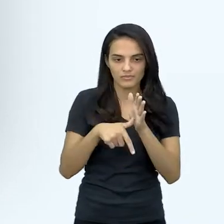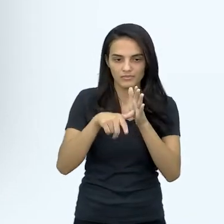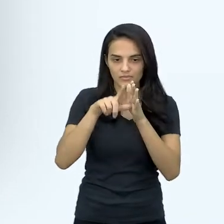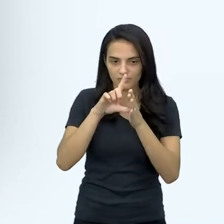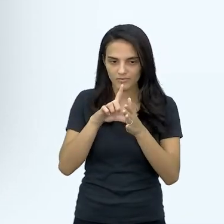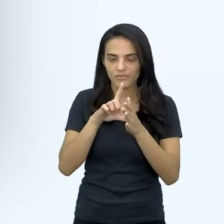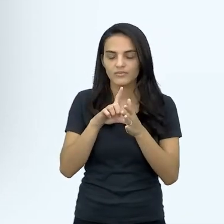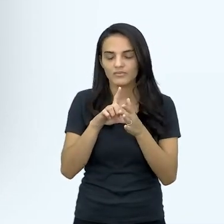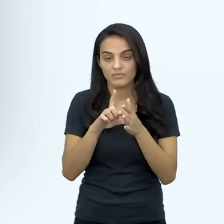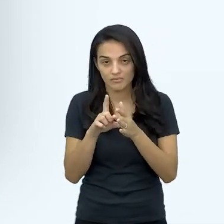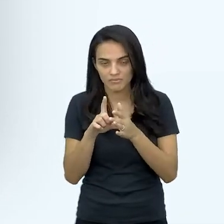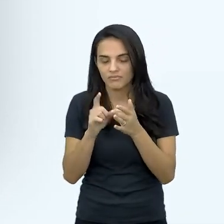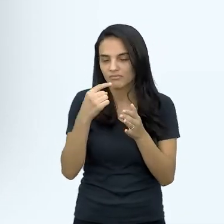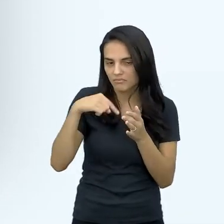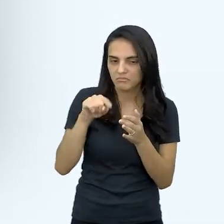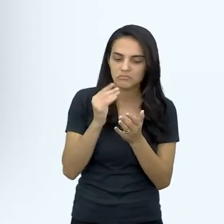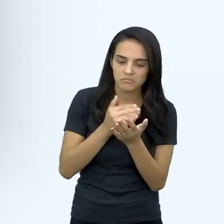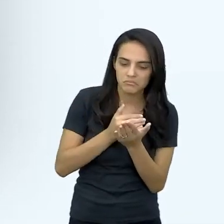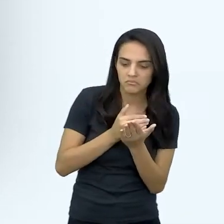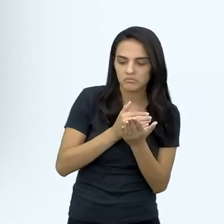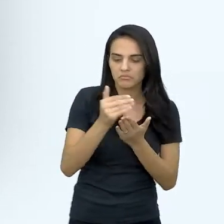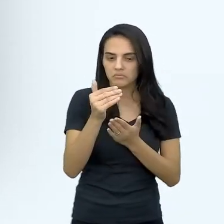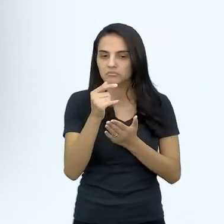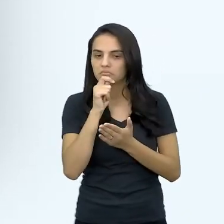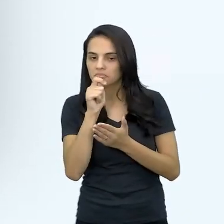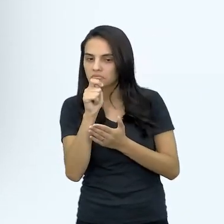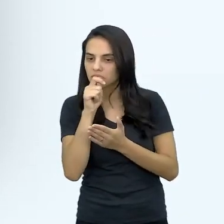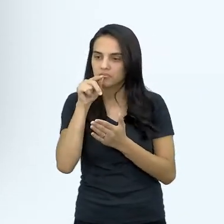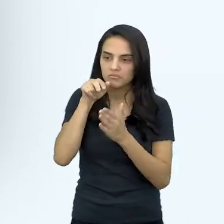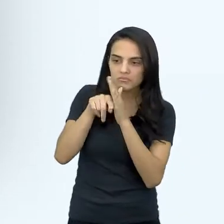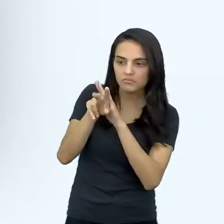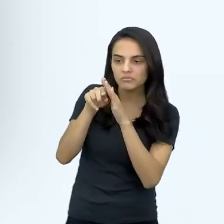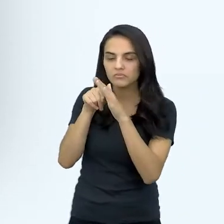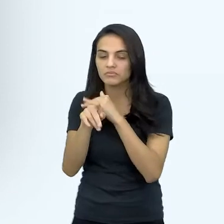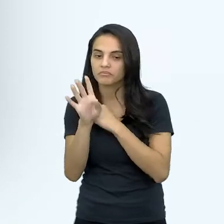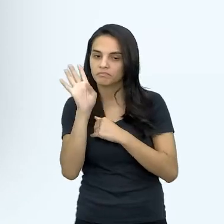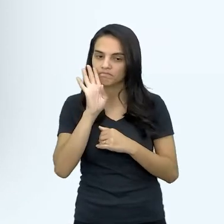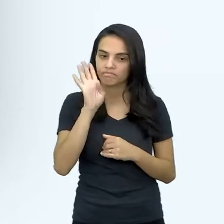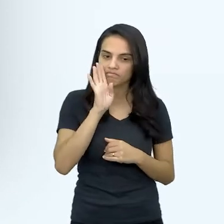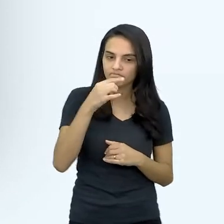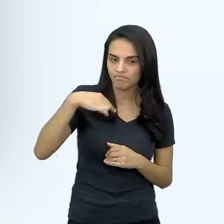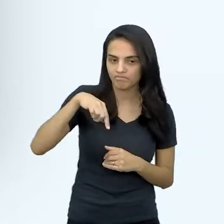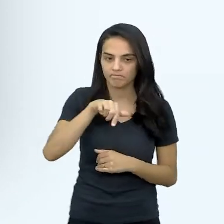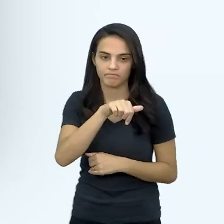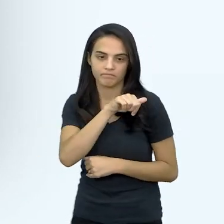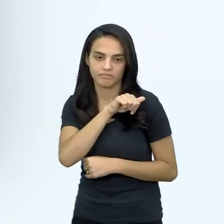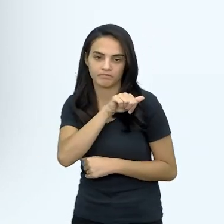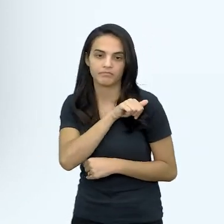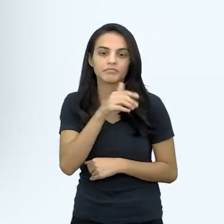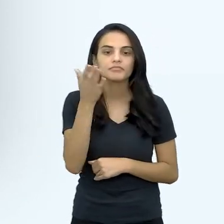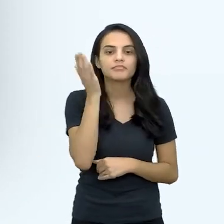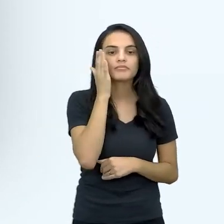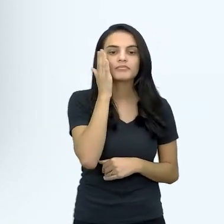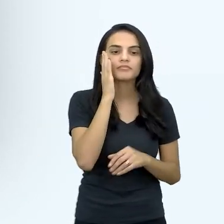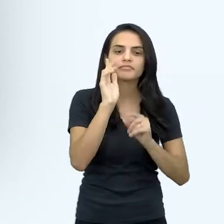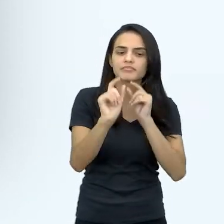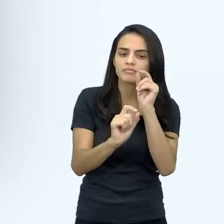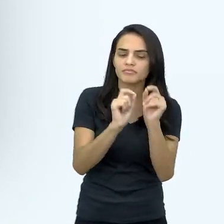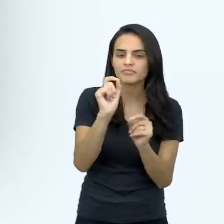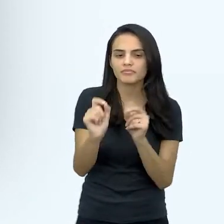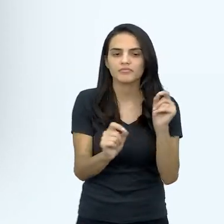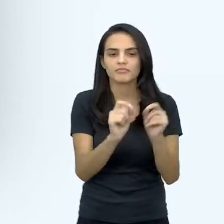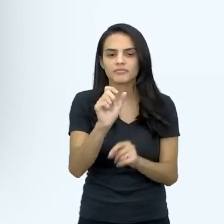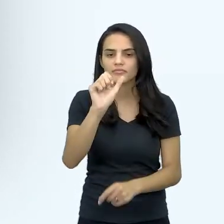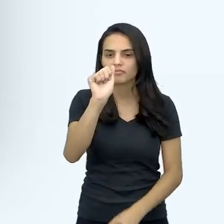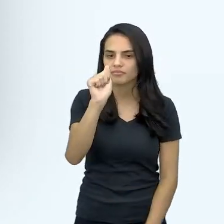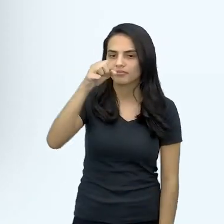mais nada, né, para a gente começar, então, a nossa entrevista, eu acho que seria bacana, então, os nossos alunos saberem o que é a